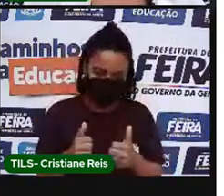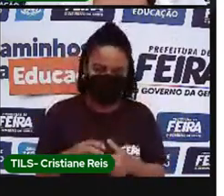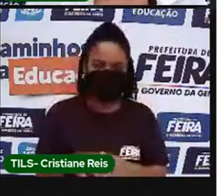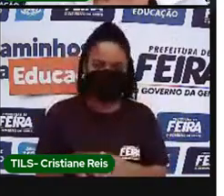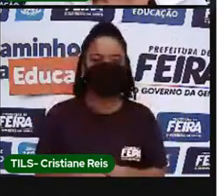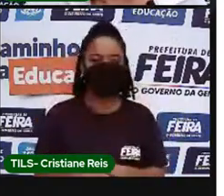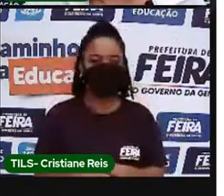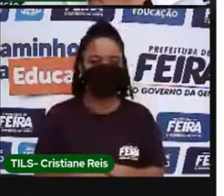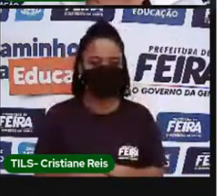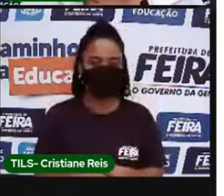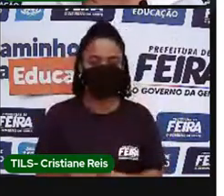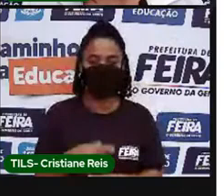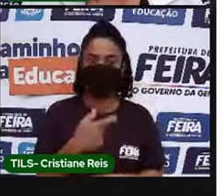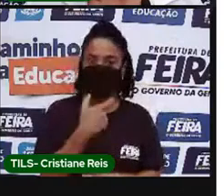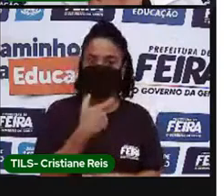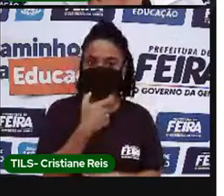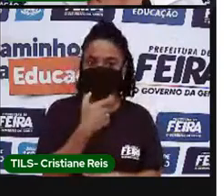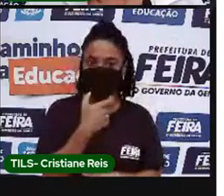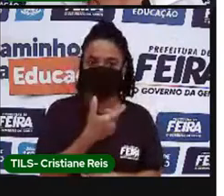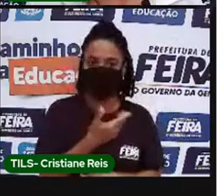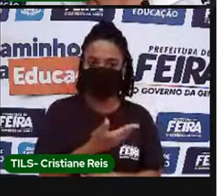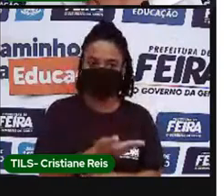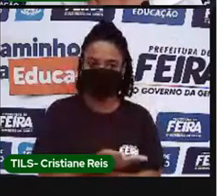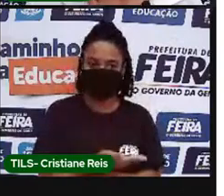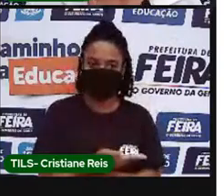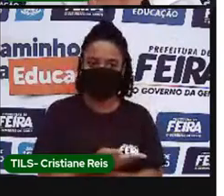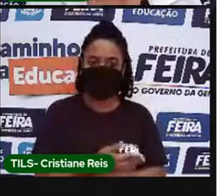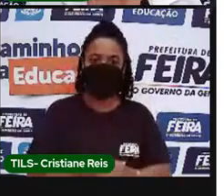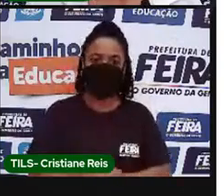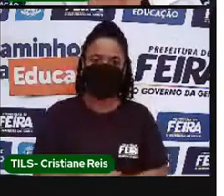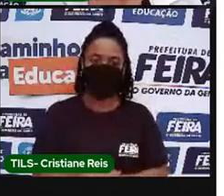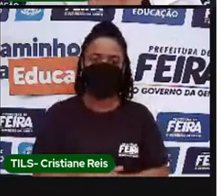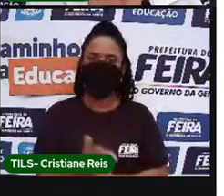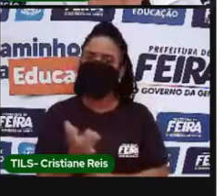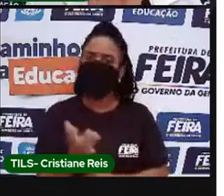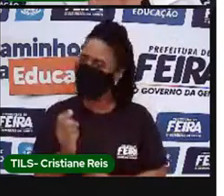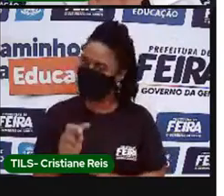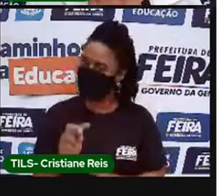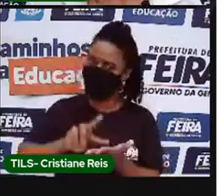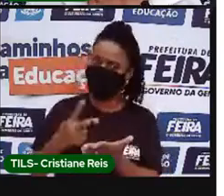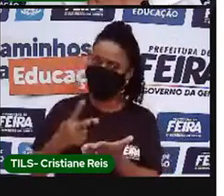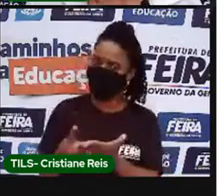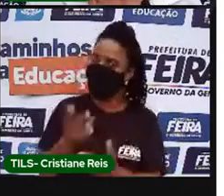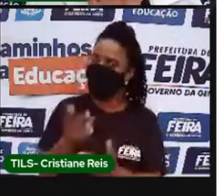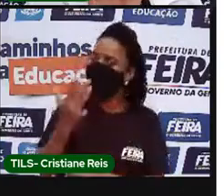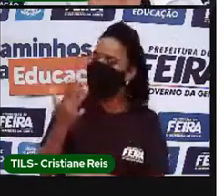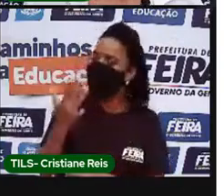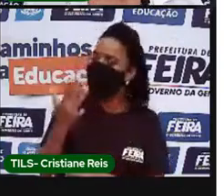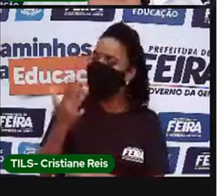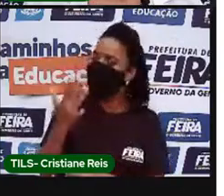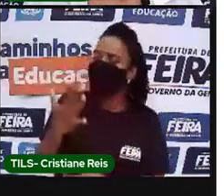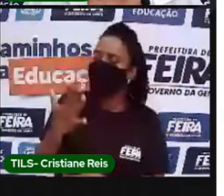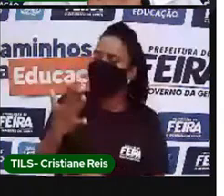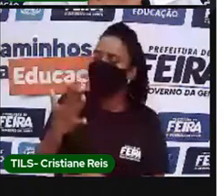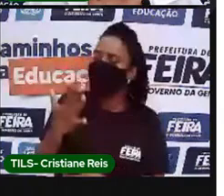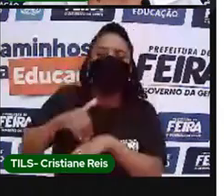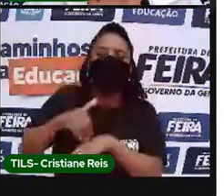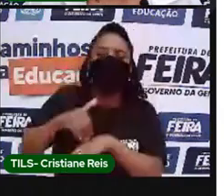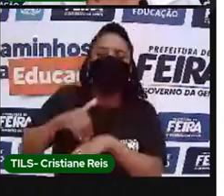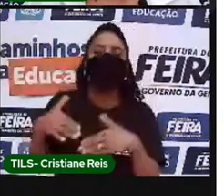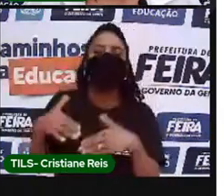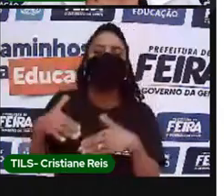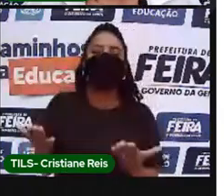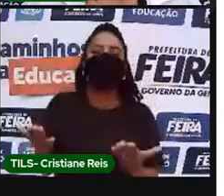Qual é a sua cor favorita? Discover over 100